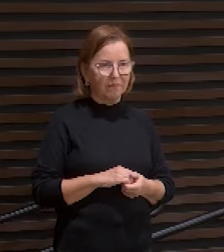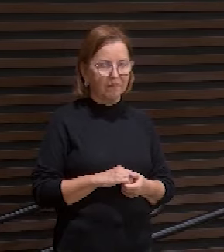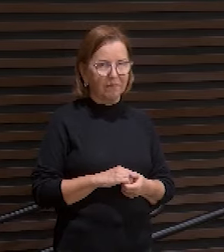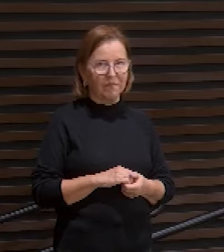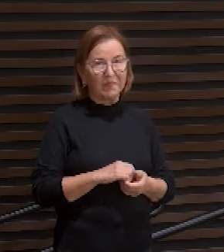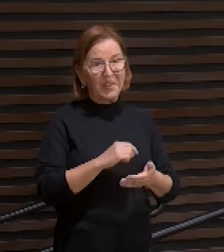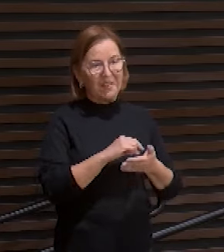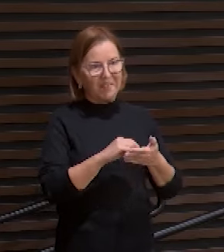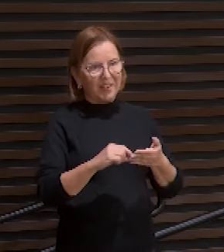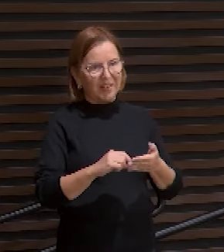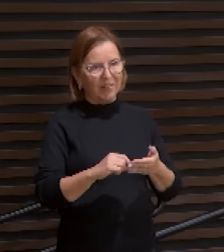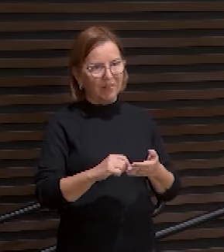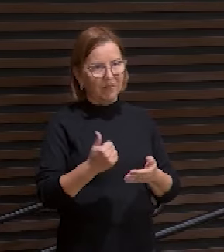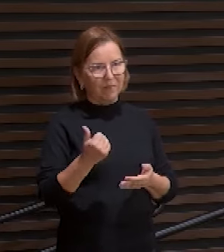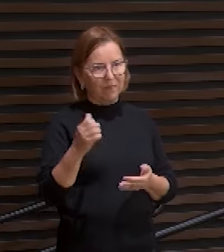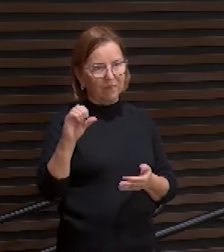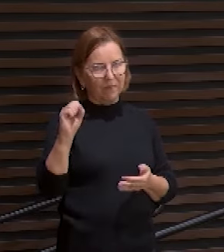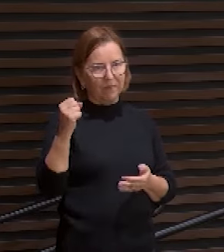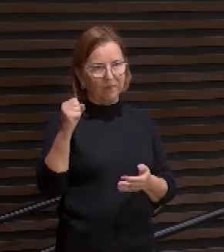versos 18